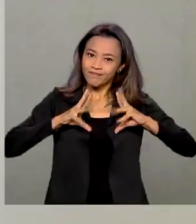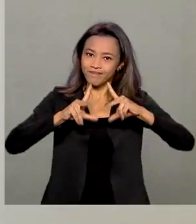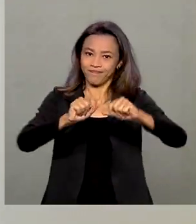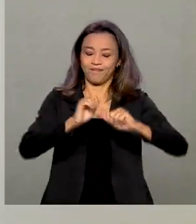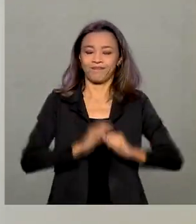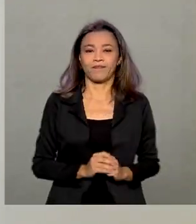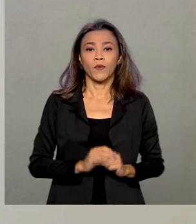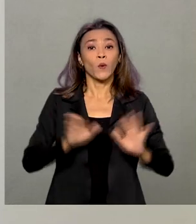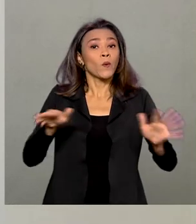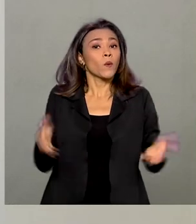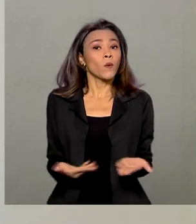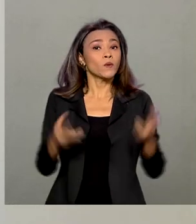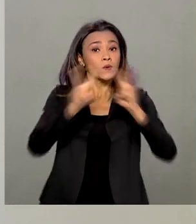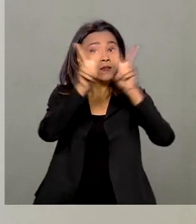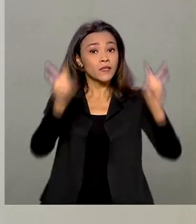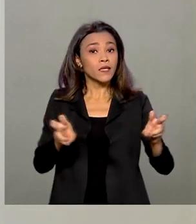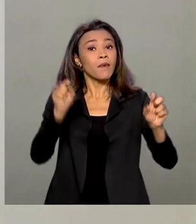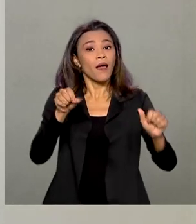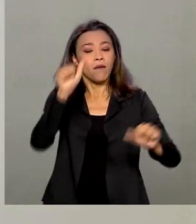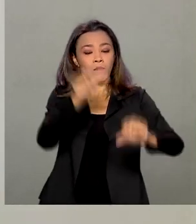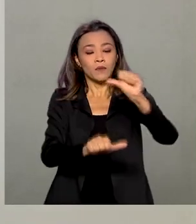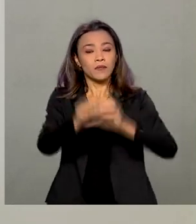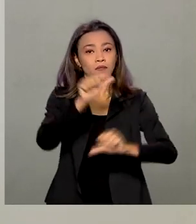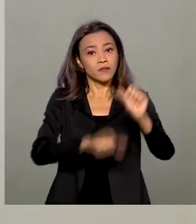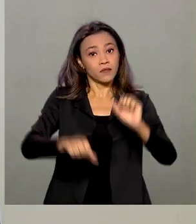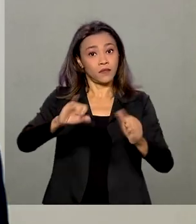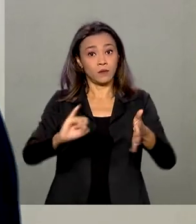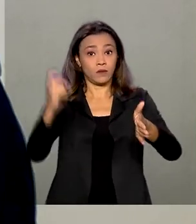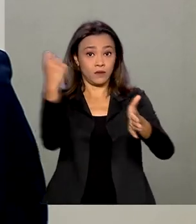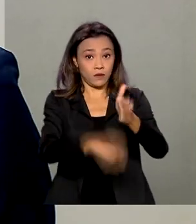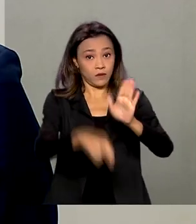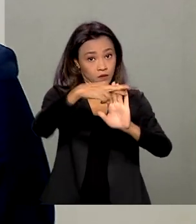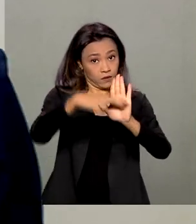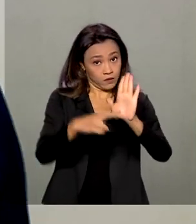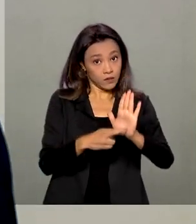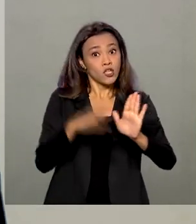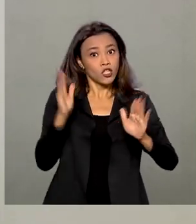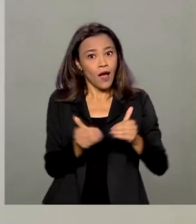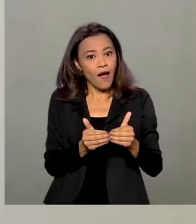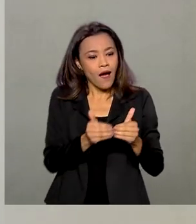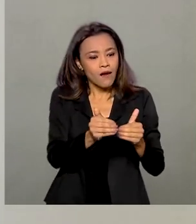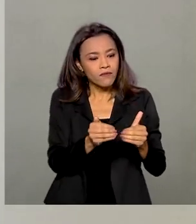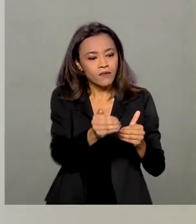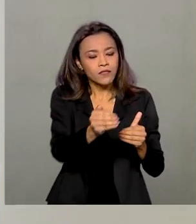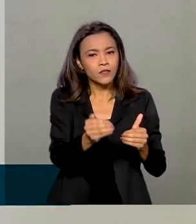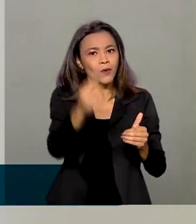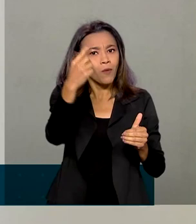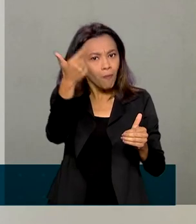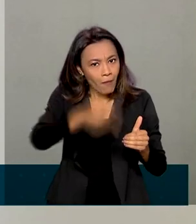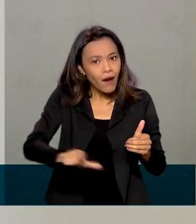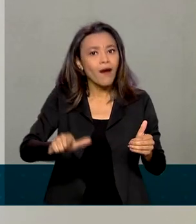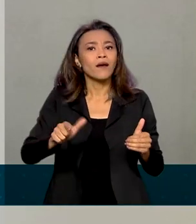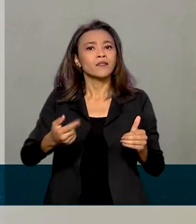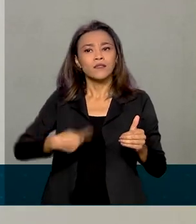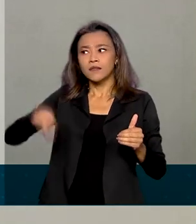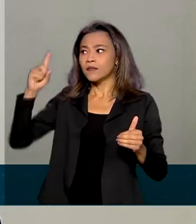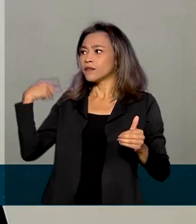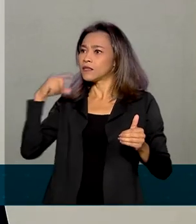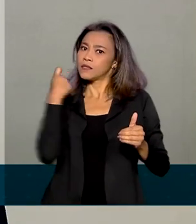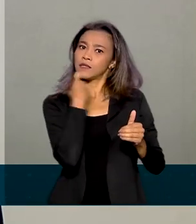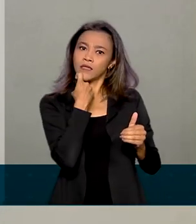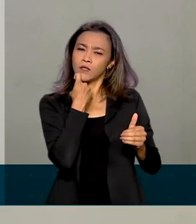Hoje o nosso tema é reforma tributária no Brasil. A reforma tributária avançou mais um passo na última sexta-feira, quando o governo